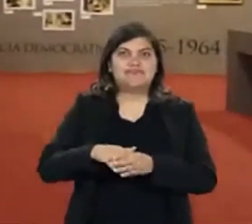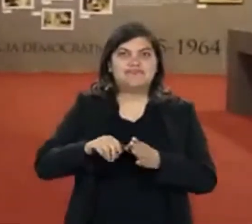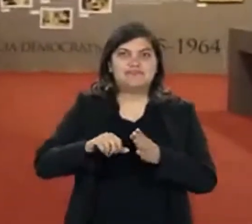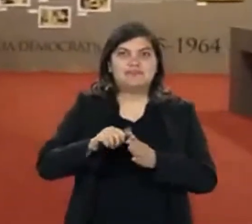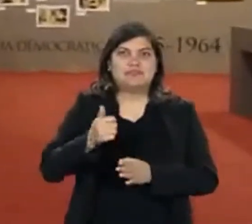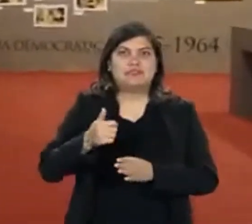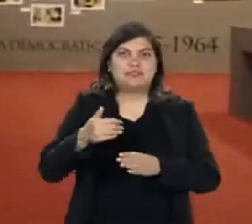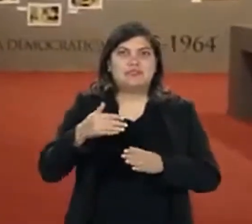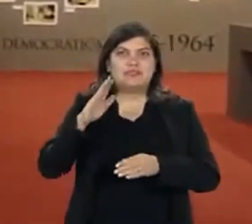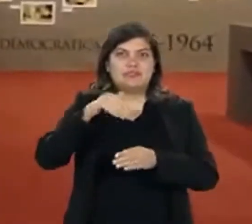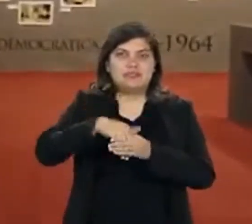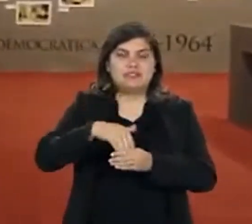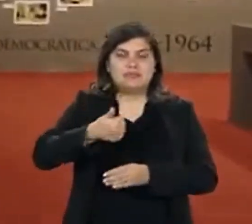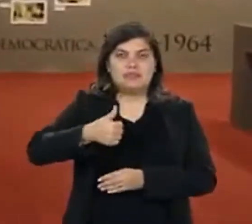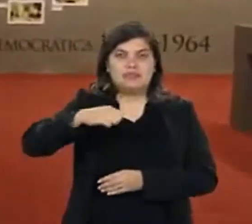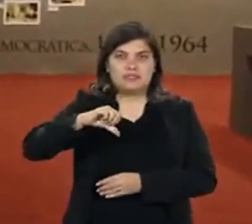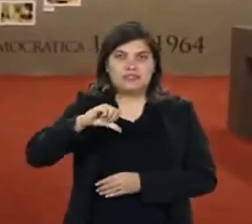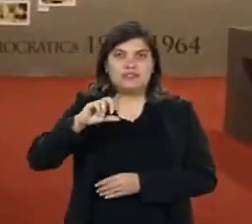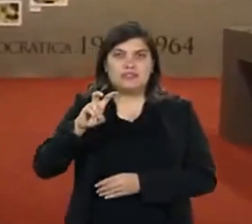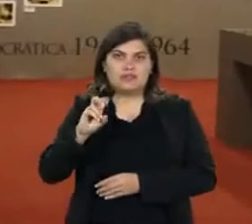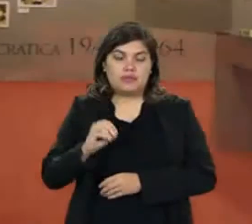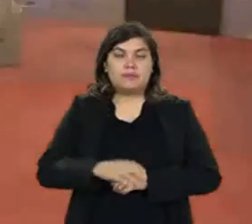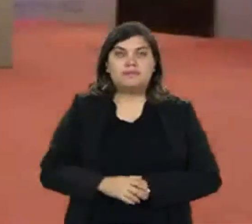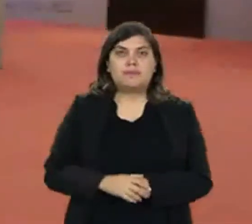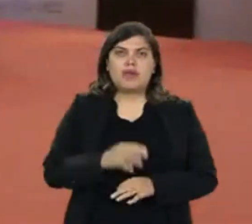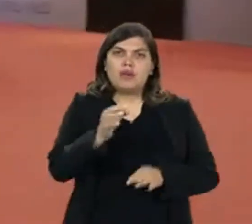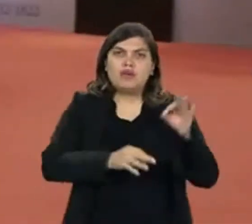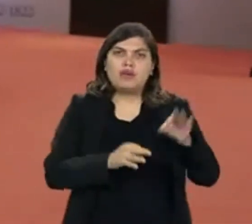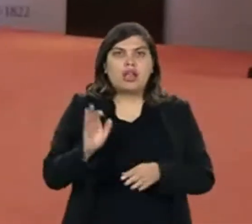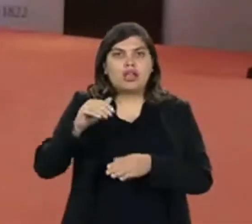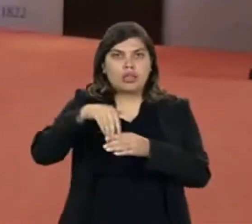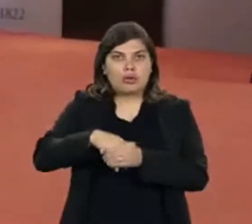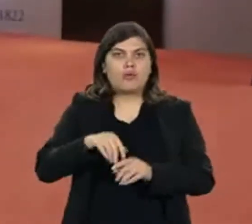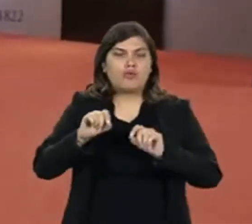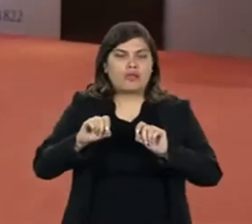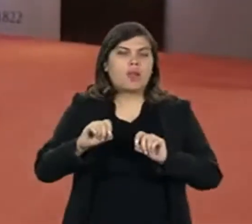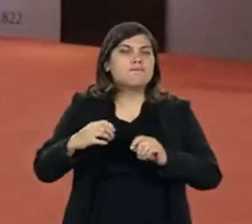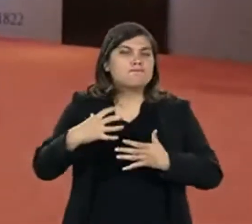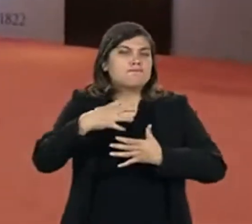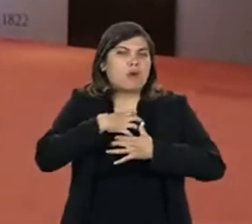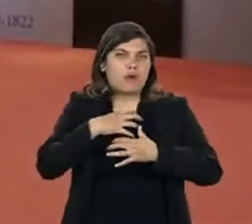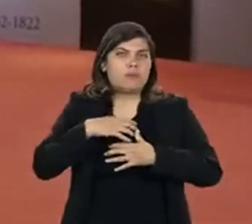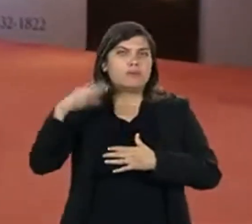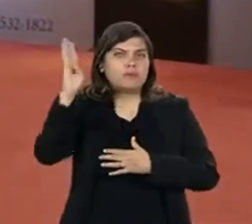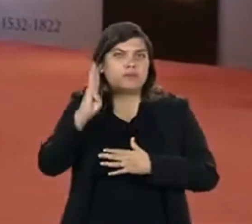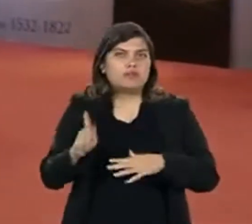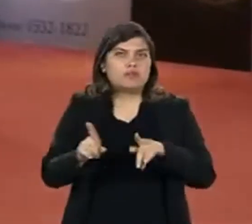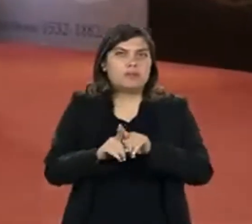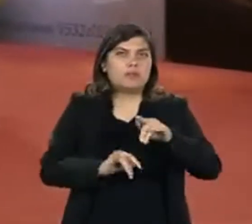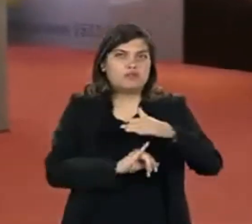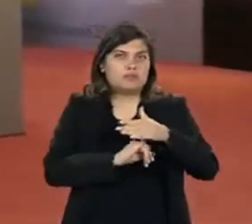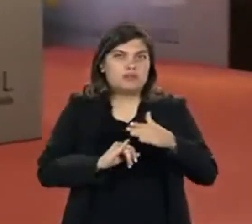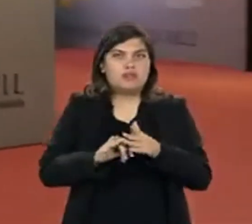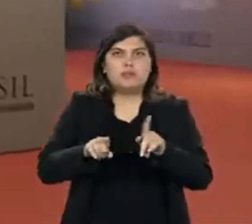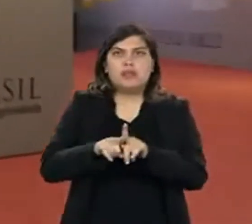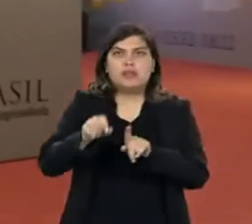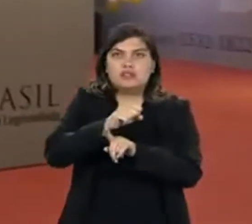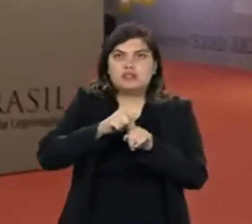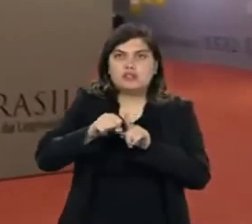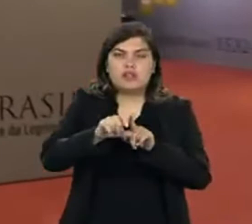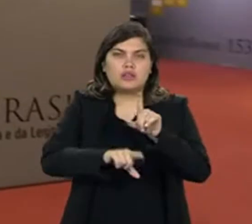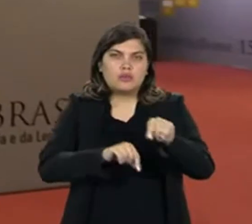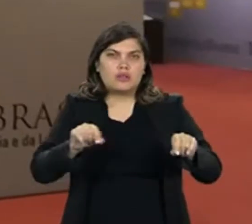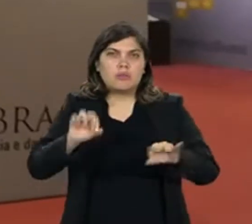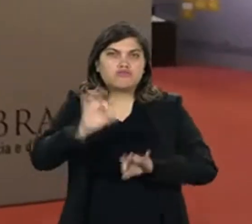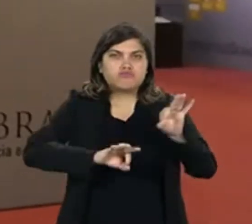pela primeira vez em 1950. A justiça eleitoral foi uma forma que o Brasil, as suas instituições, a sociedade